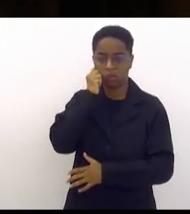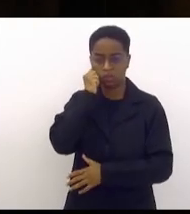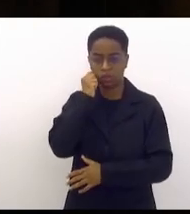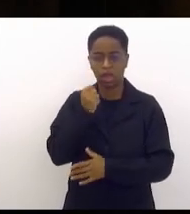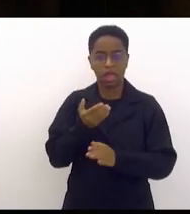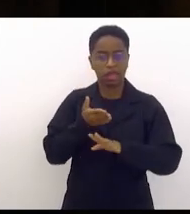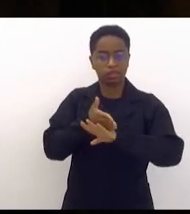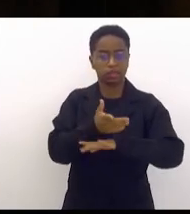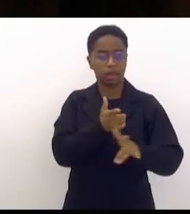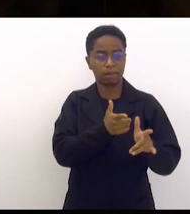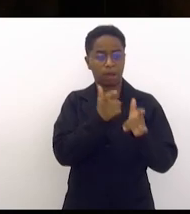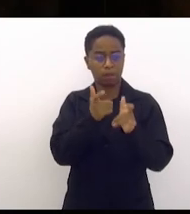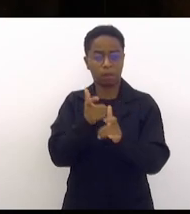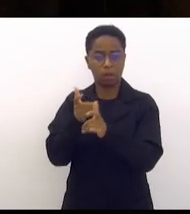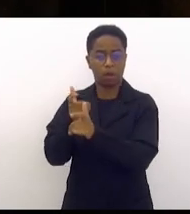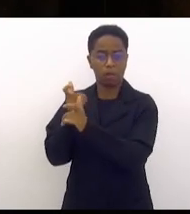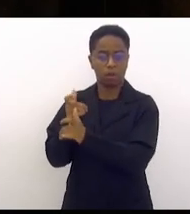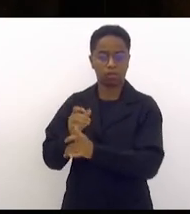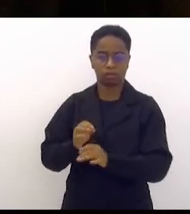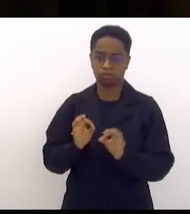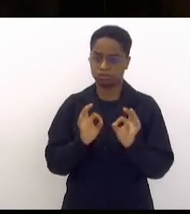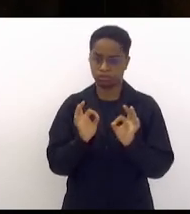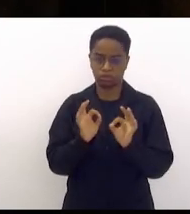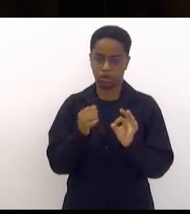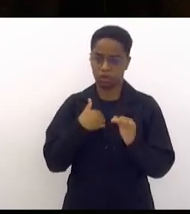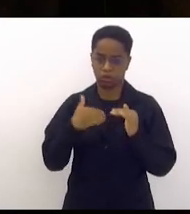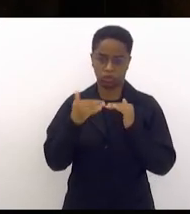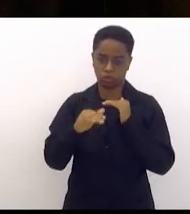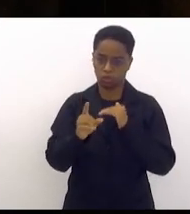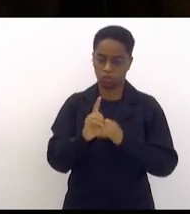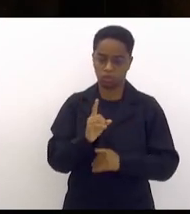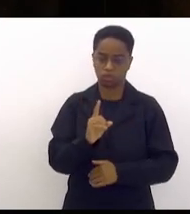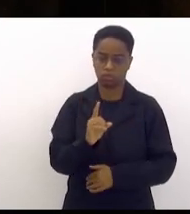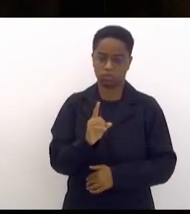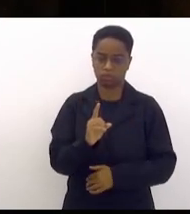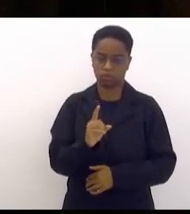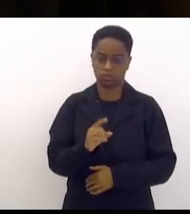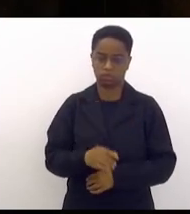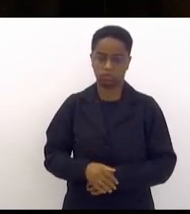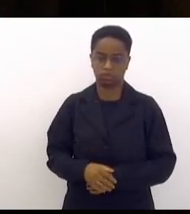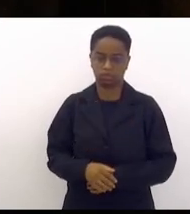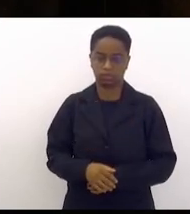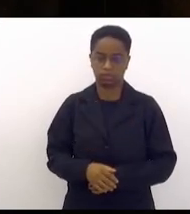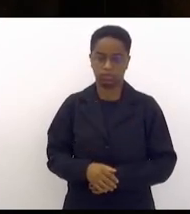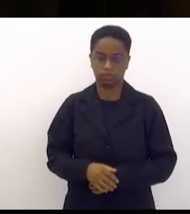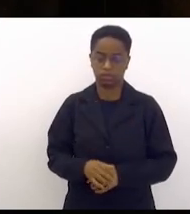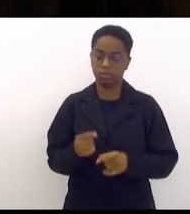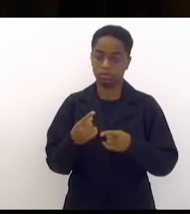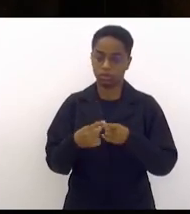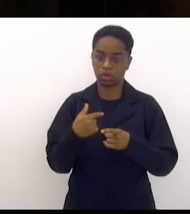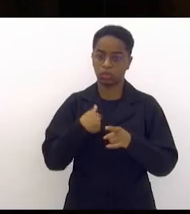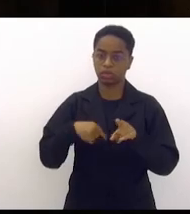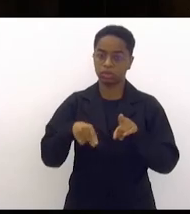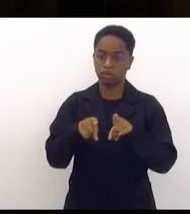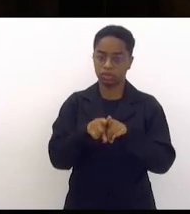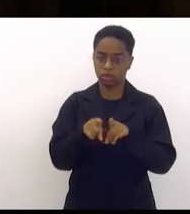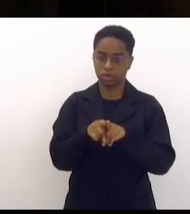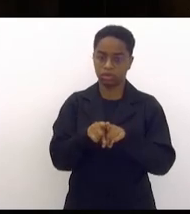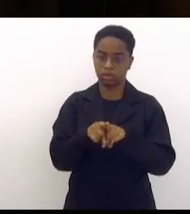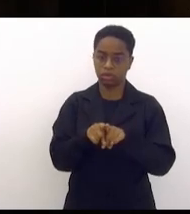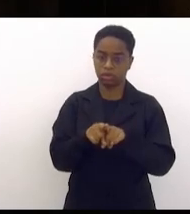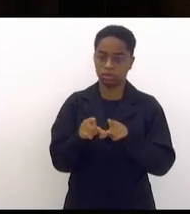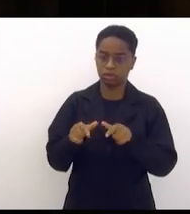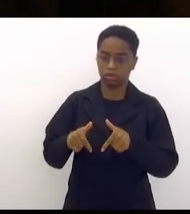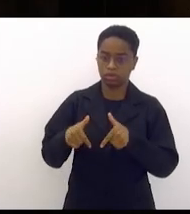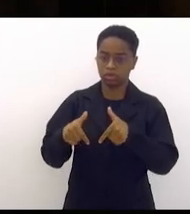atirando isso nós somos contra porque eu também lido com a área